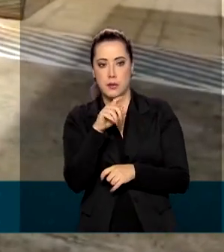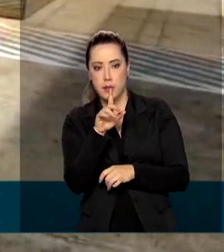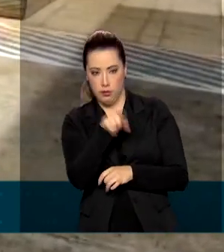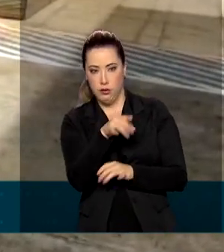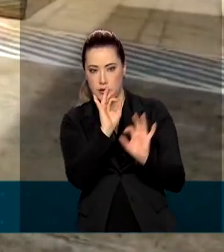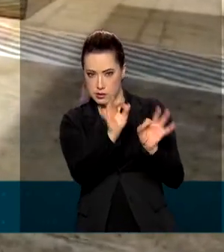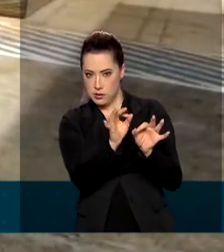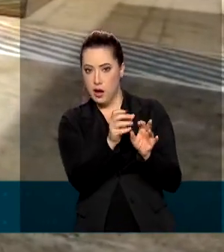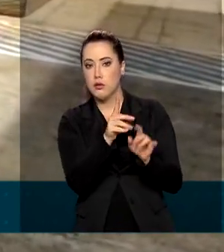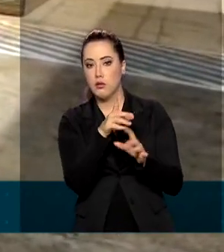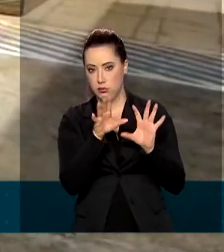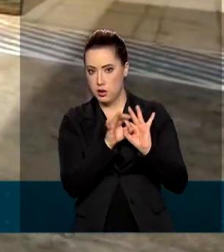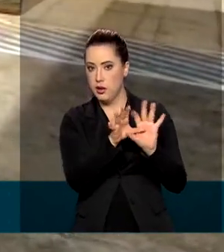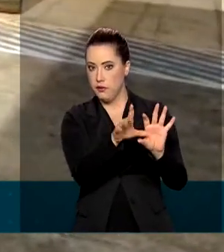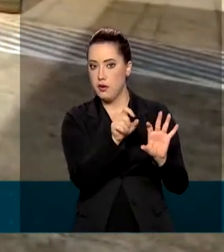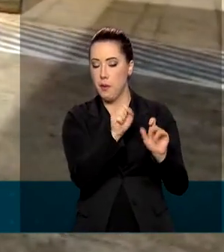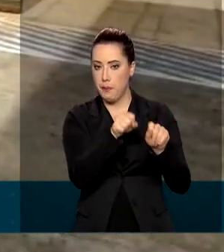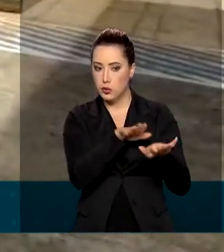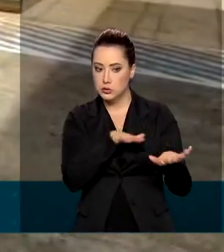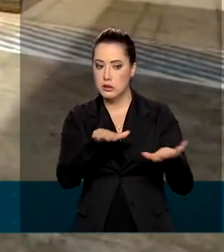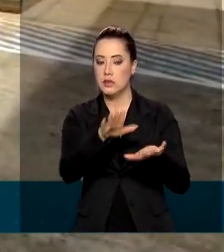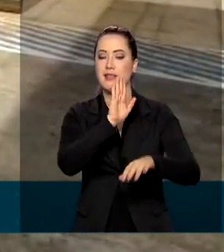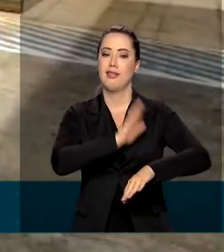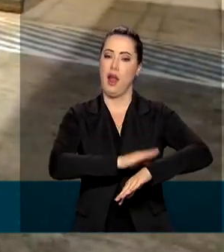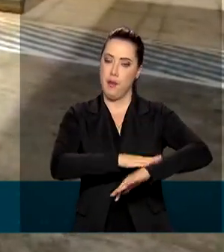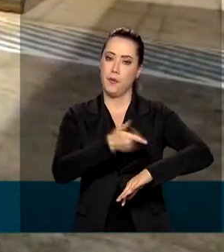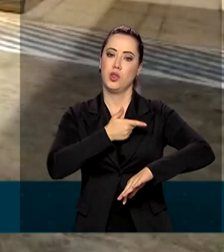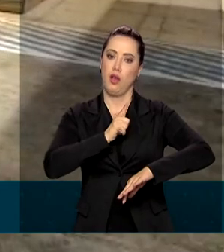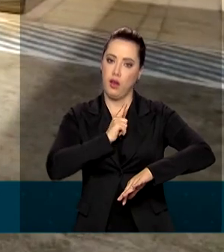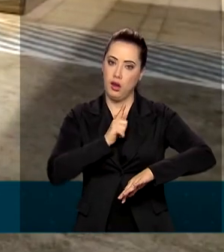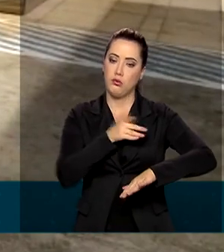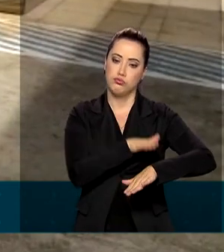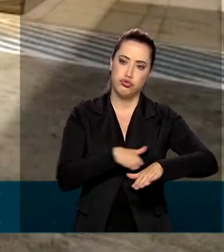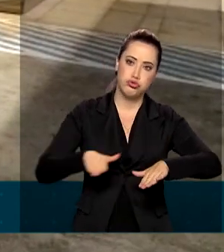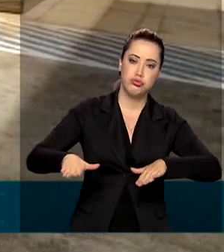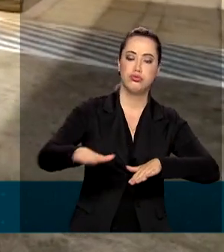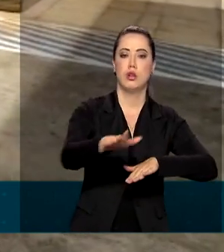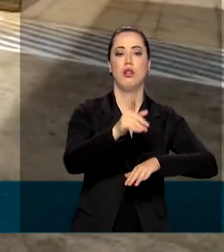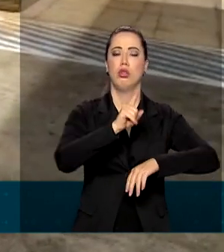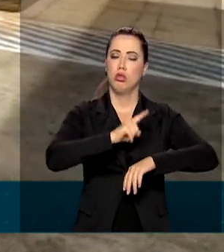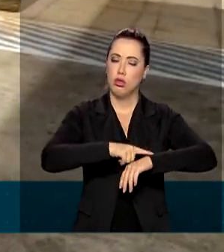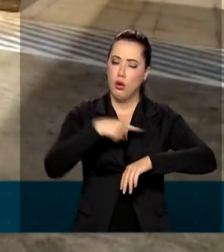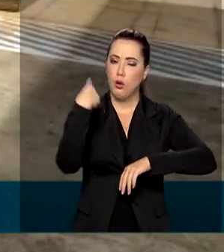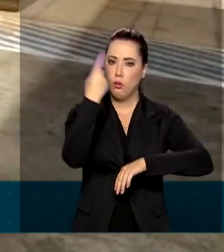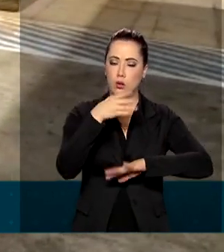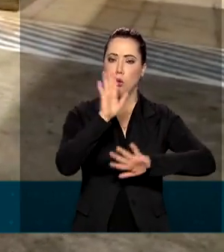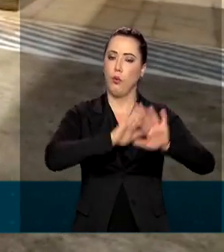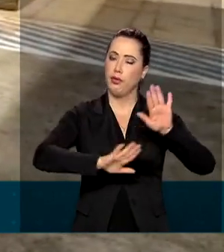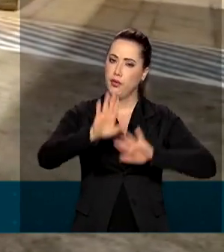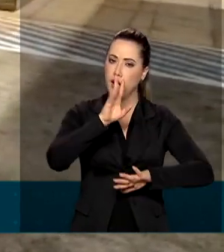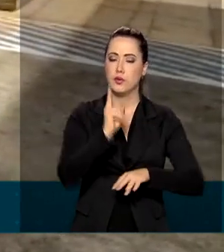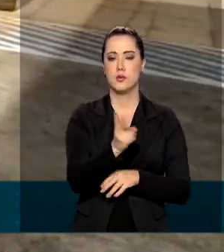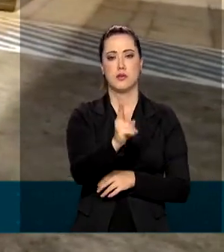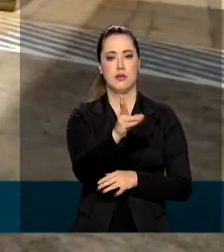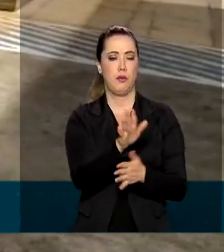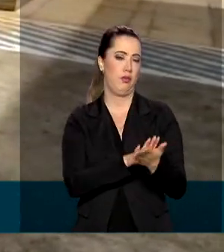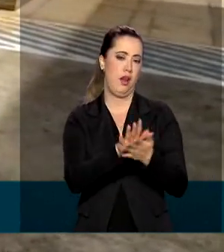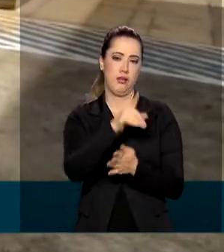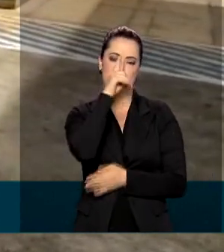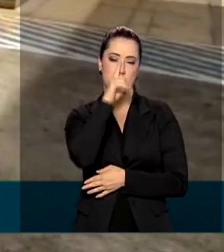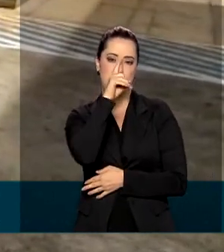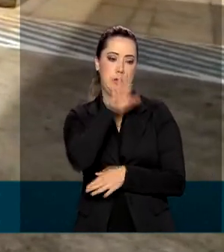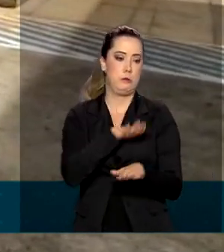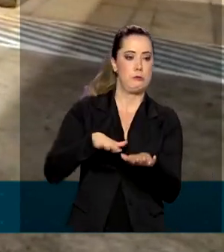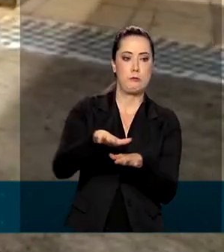e quando houver tempo e distância suficientes para completar a manobra sem se colocar em risco ou colocar outras pessoas em risco. E aqueles